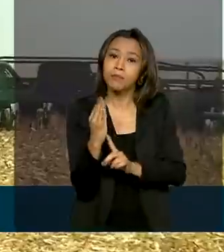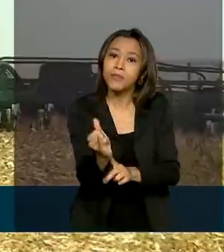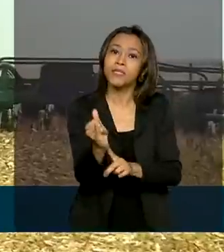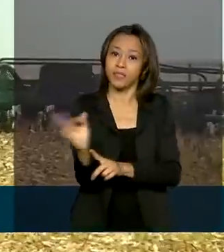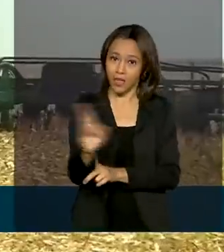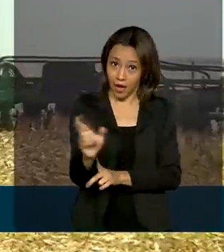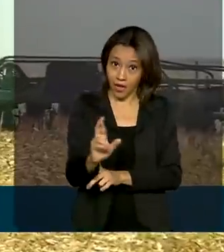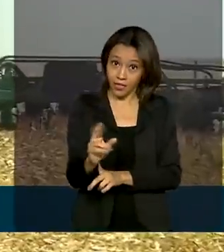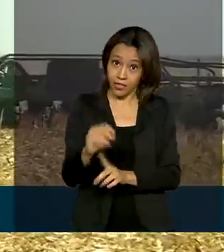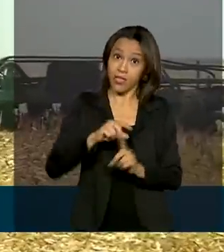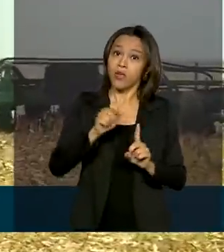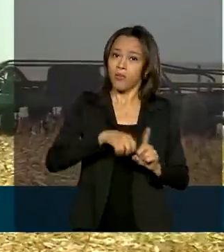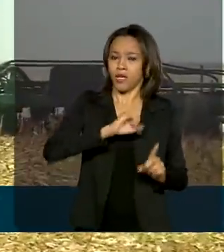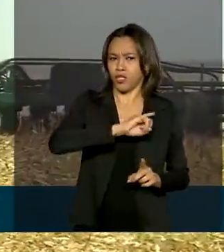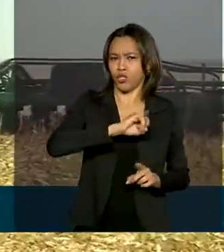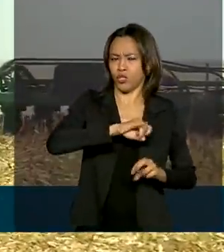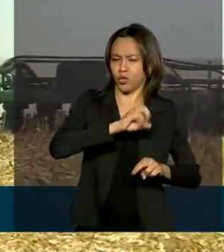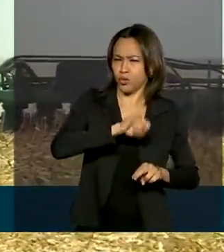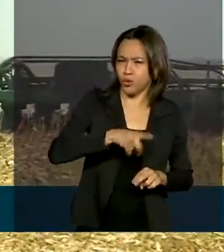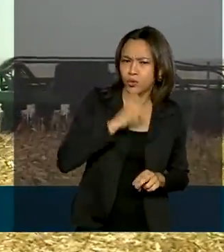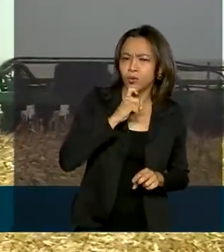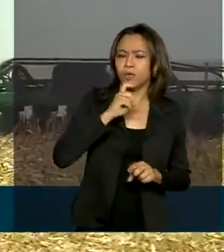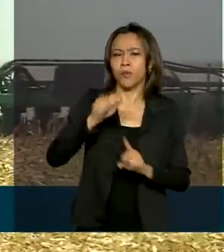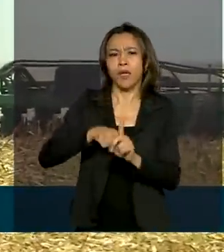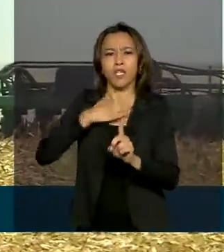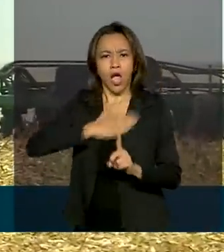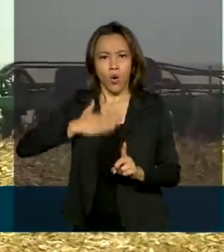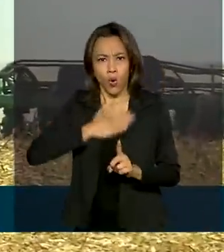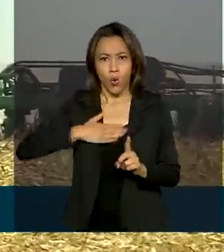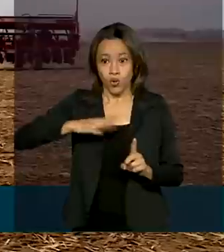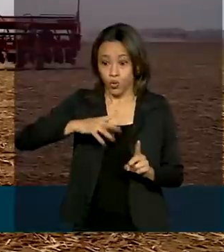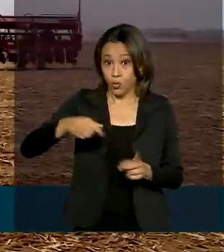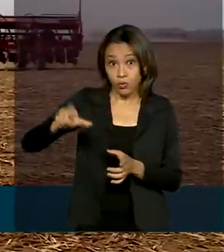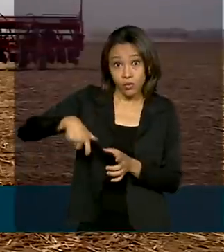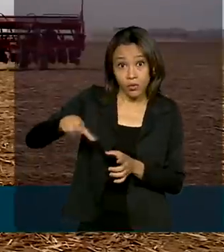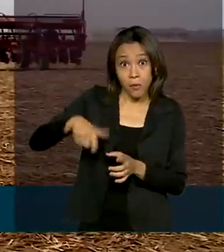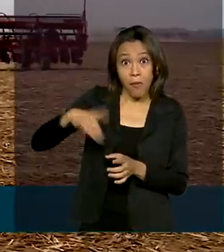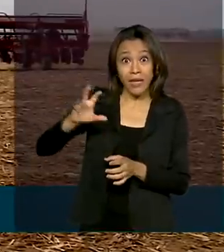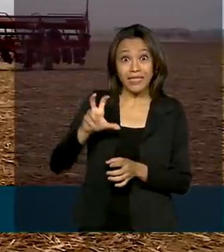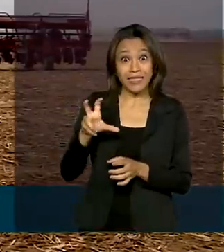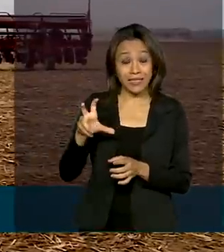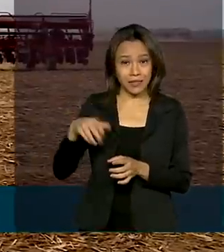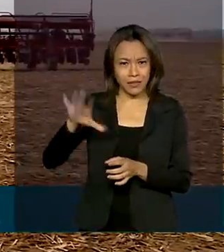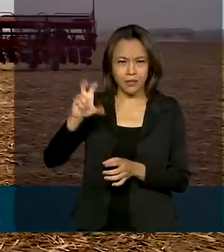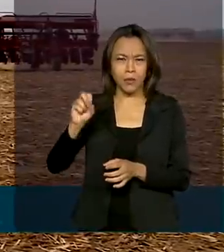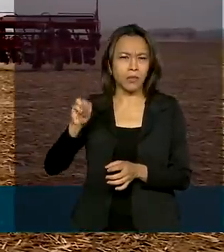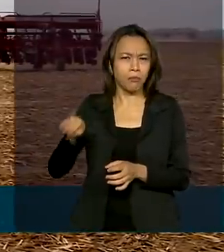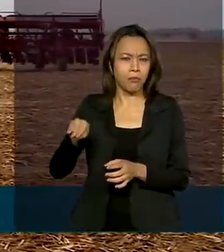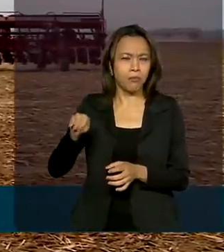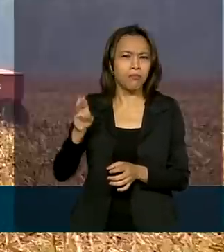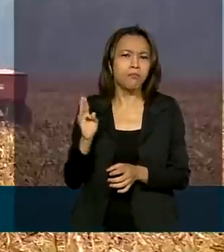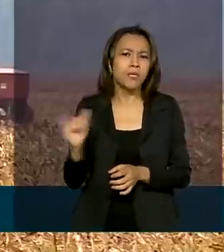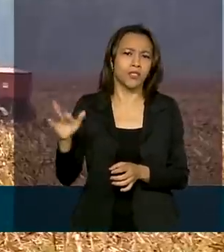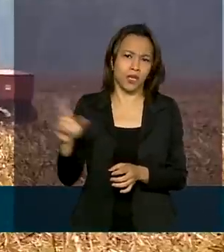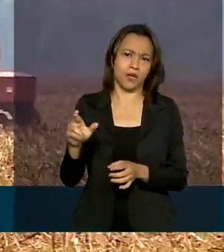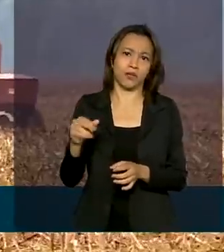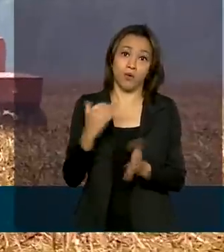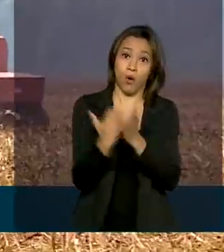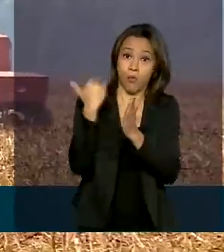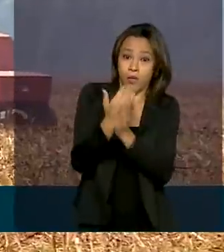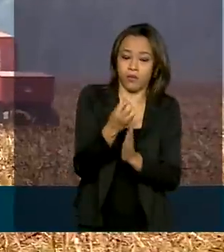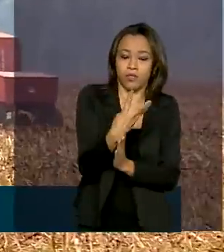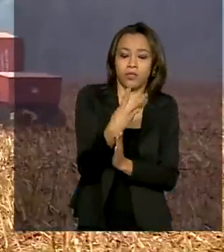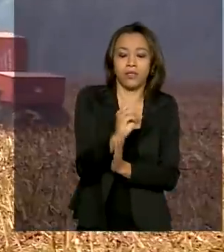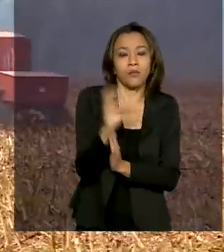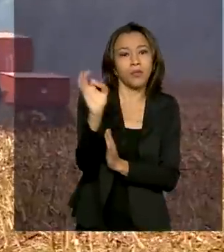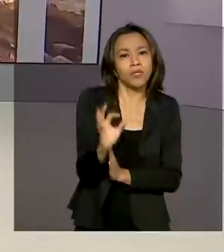Em julho e agosto, o crédito rural atingiu quase R 50 bilhões, um aumento de 30% em relação ao mesmo período